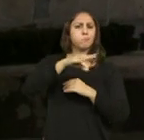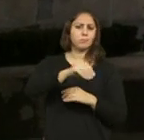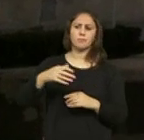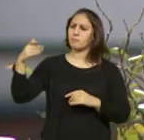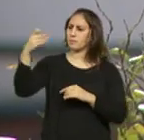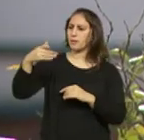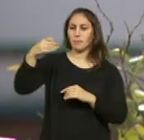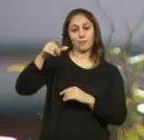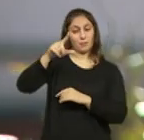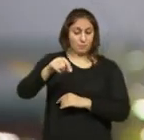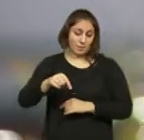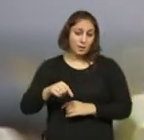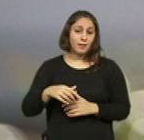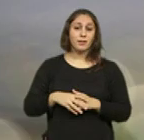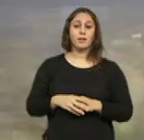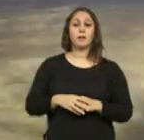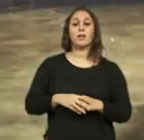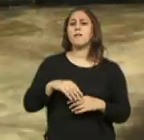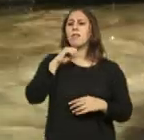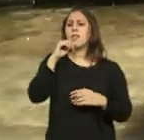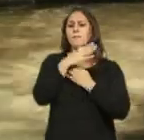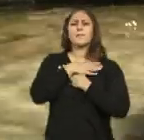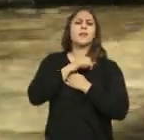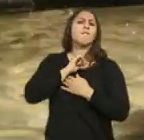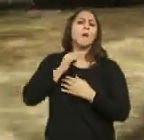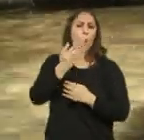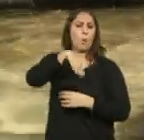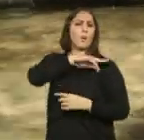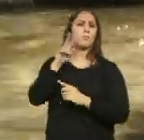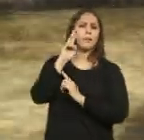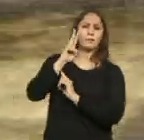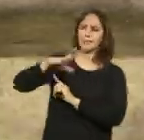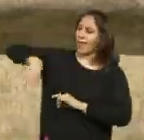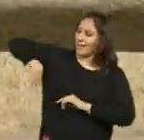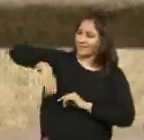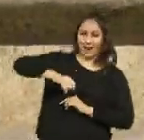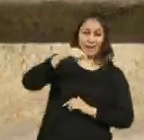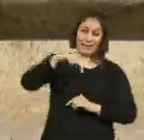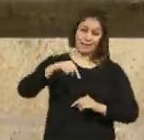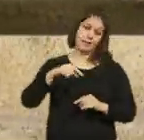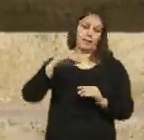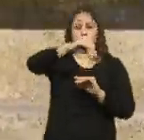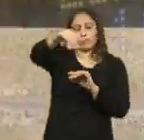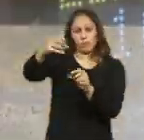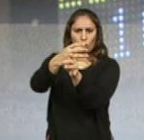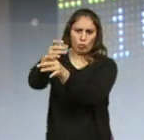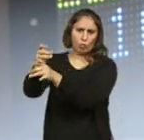local, é aqui que trago também amigos quando visitam Coimbra, para além de outros sítios, obviamente, e